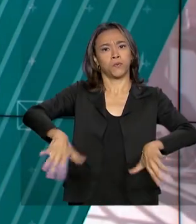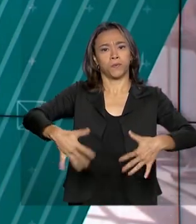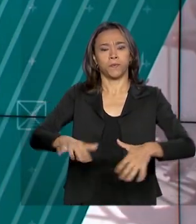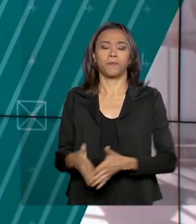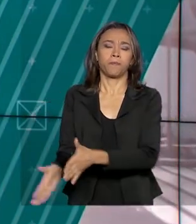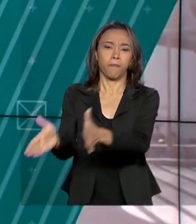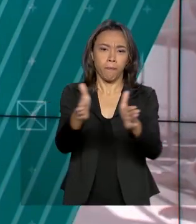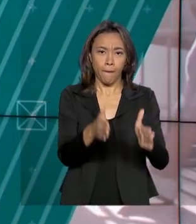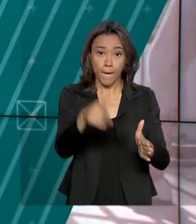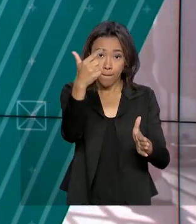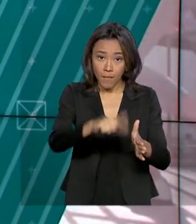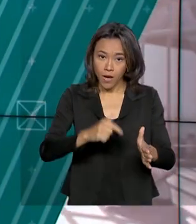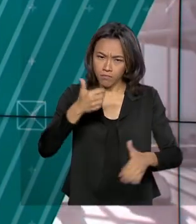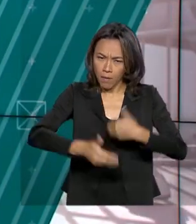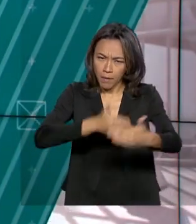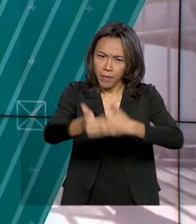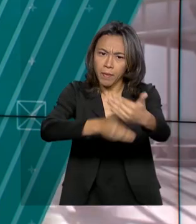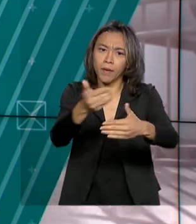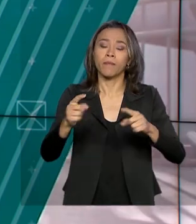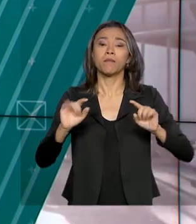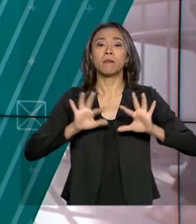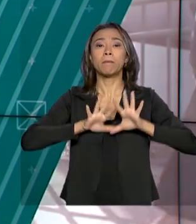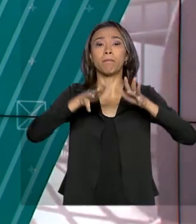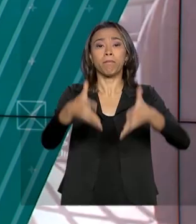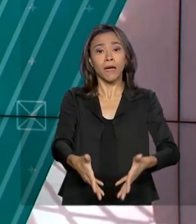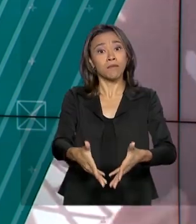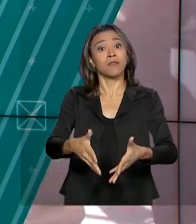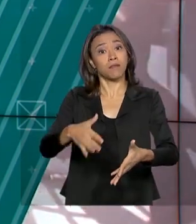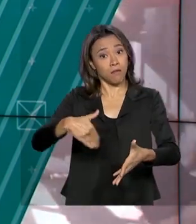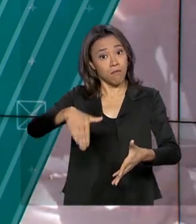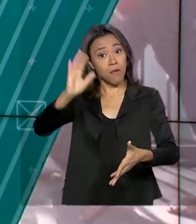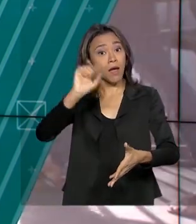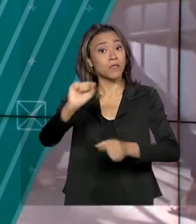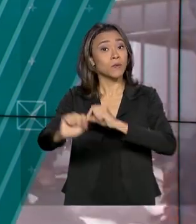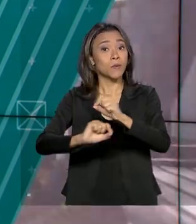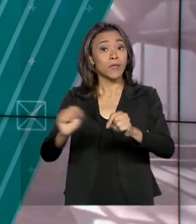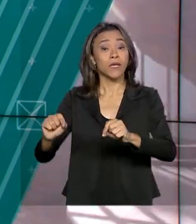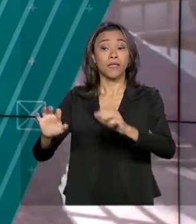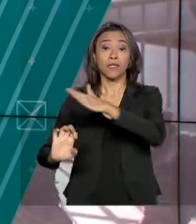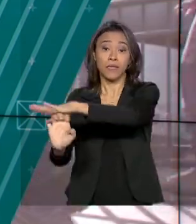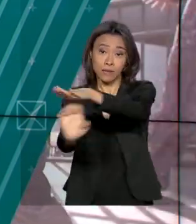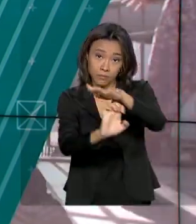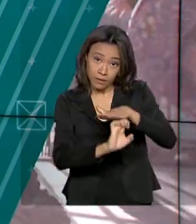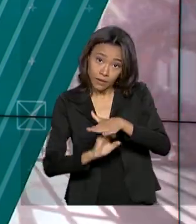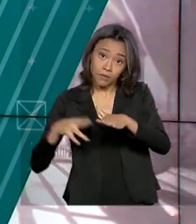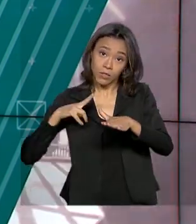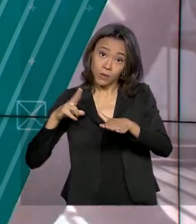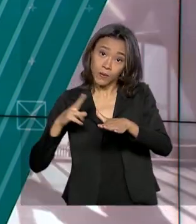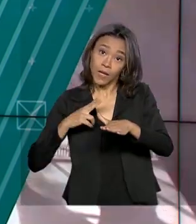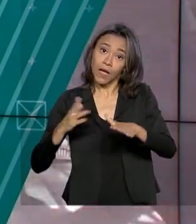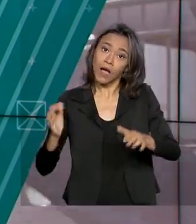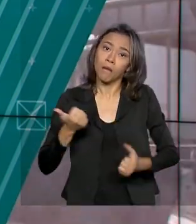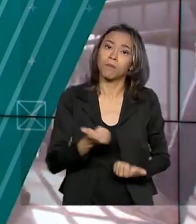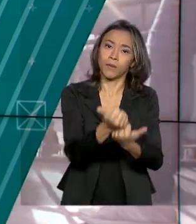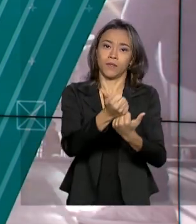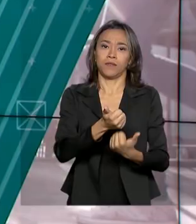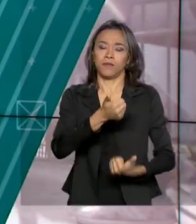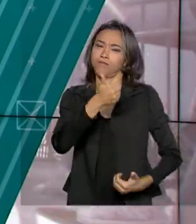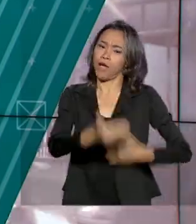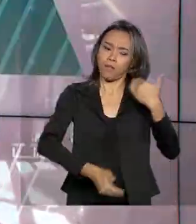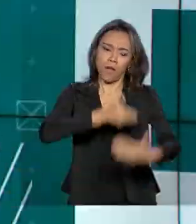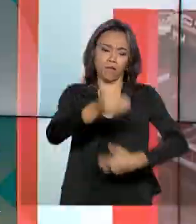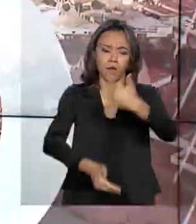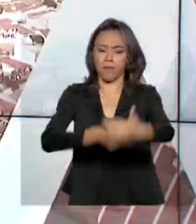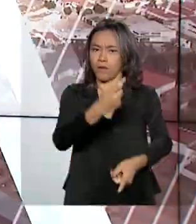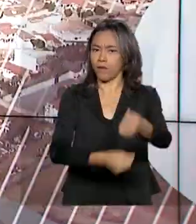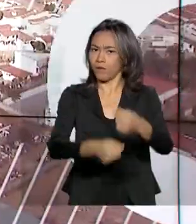Mais crescimento e uma participação cada vez maior da iniciativa privada na economia do país. Essas são algumas das